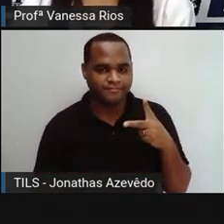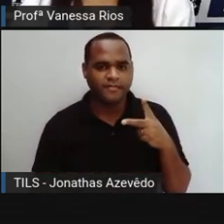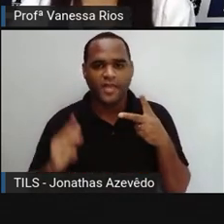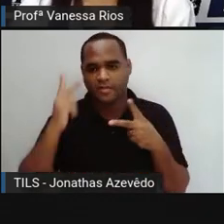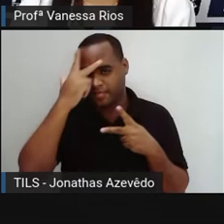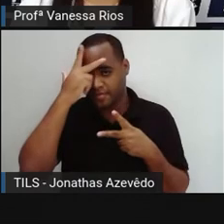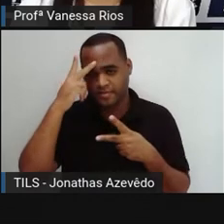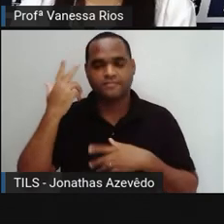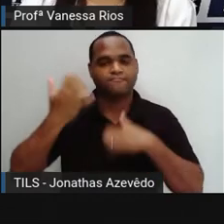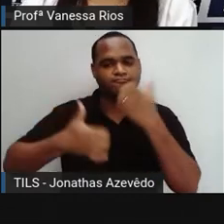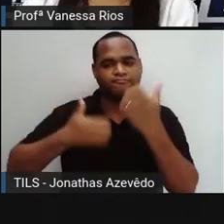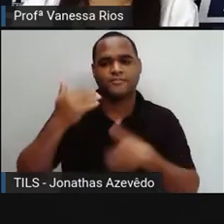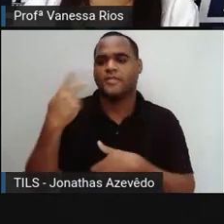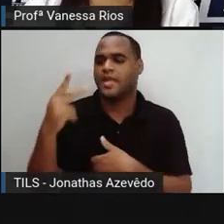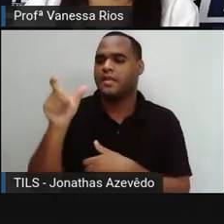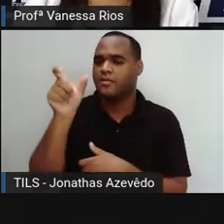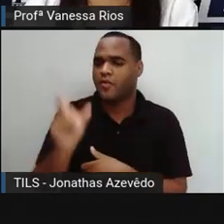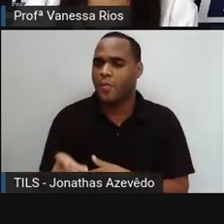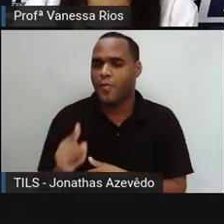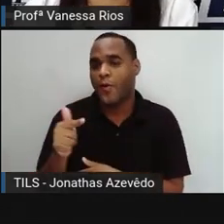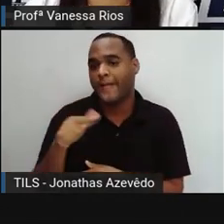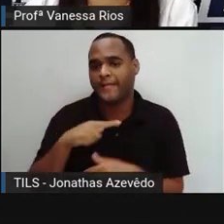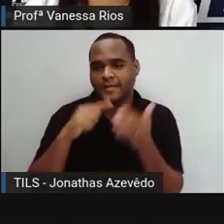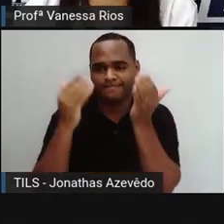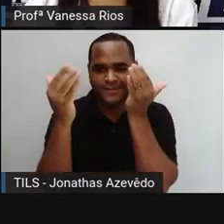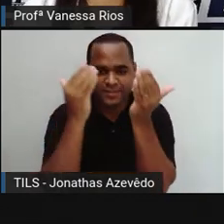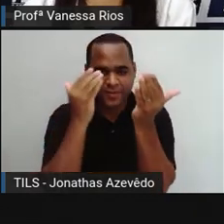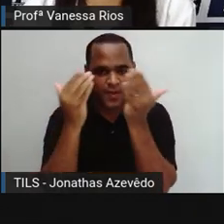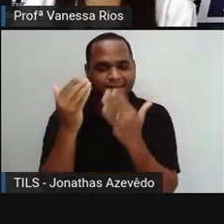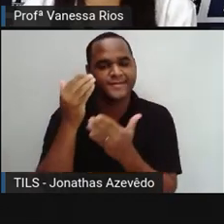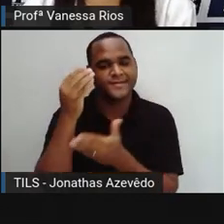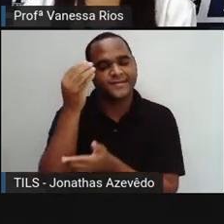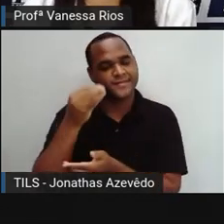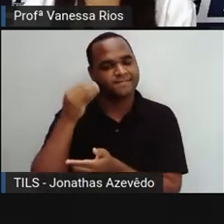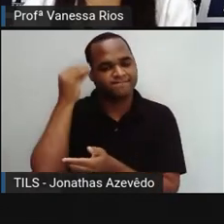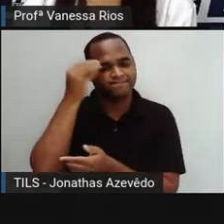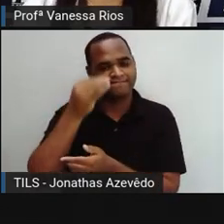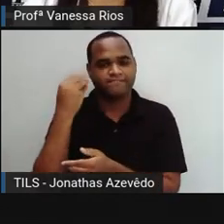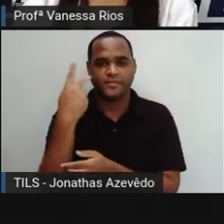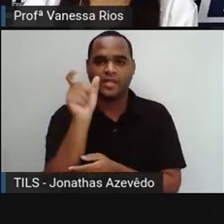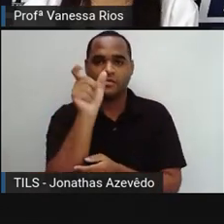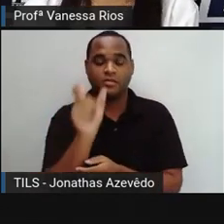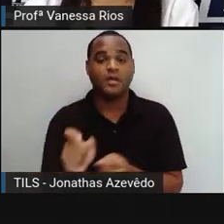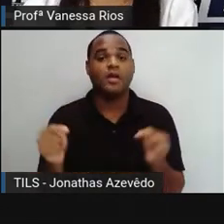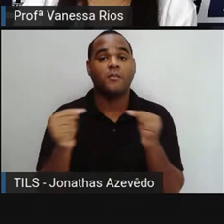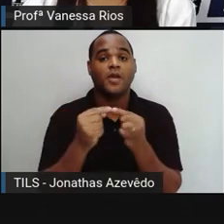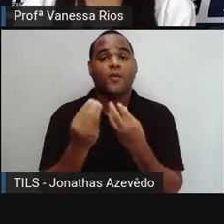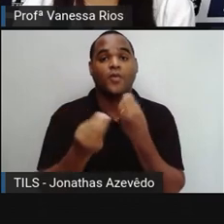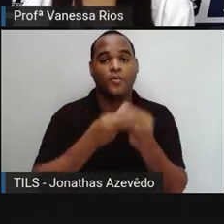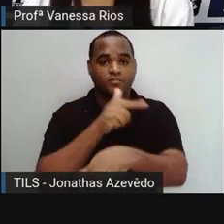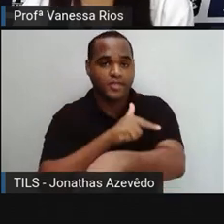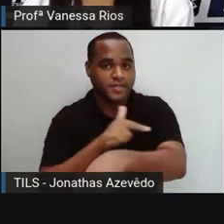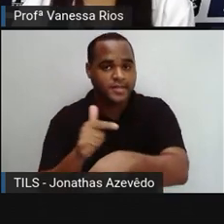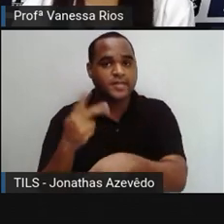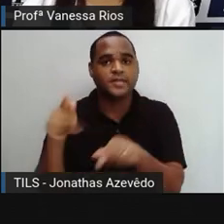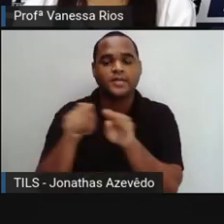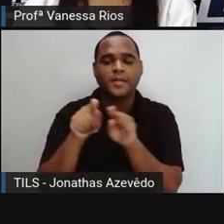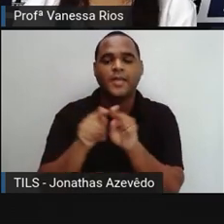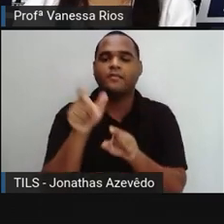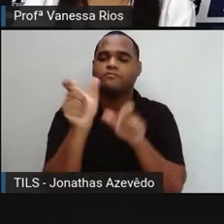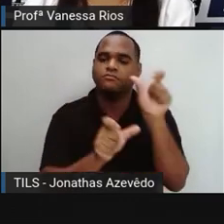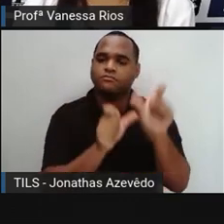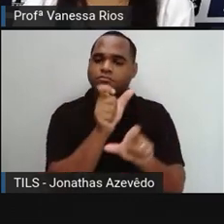detalhamento de aspectos físicos e psicológicos, explicitando características comportamentais de personalidade,